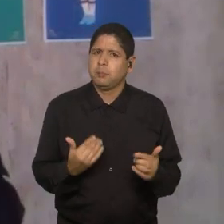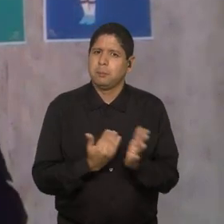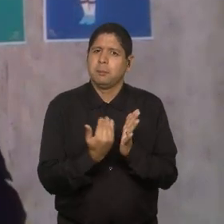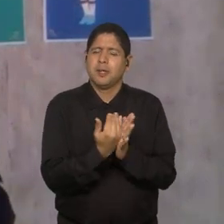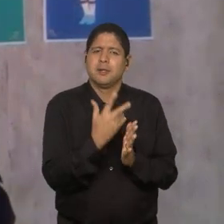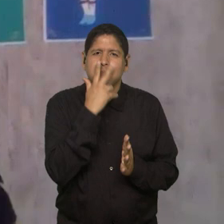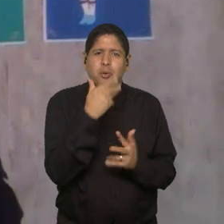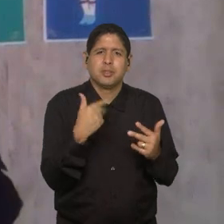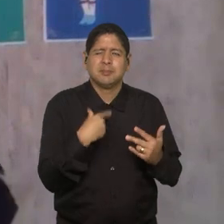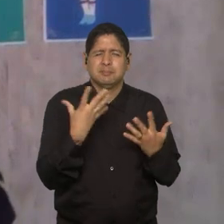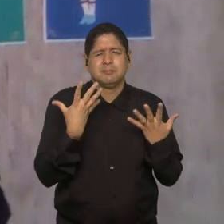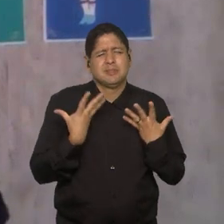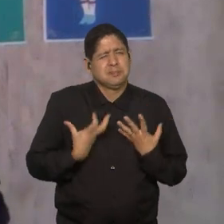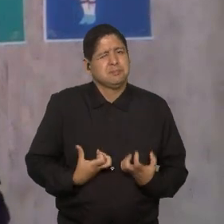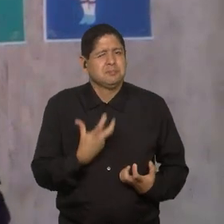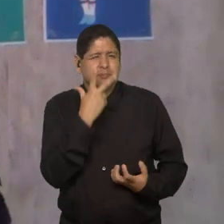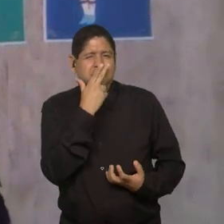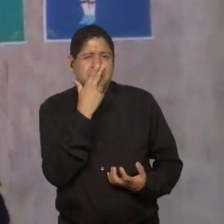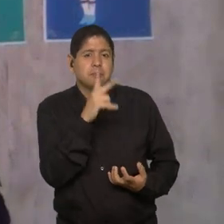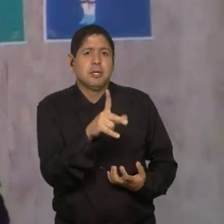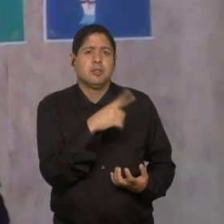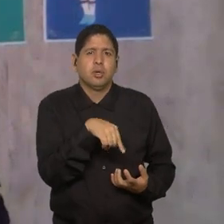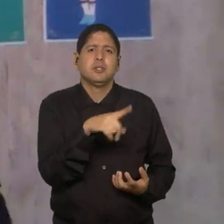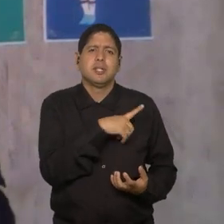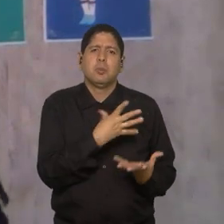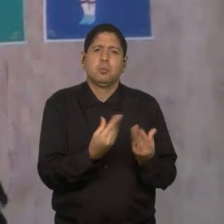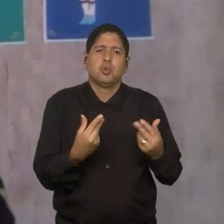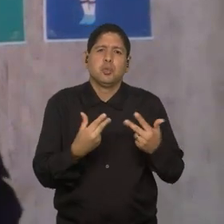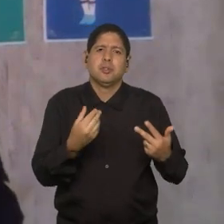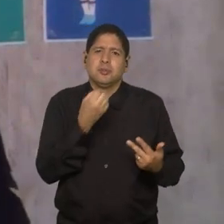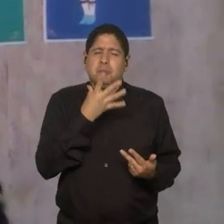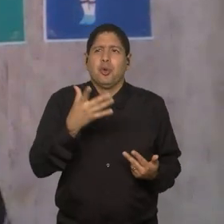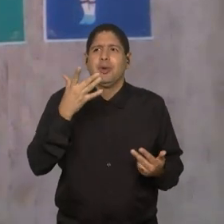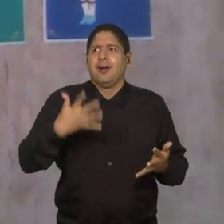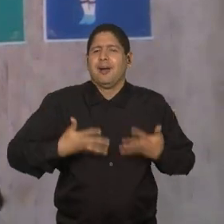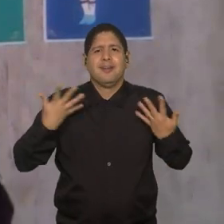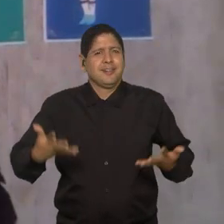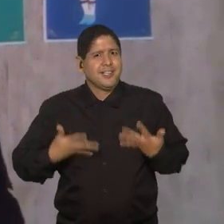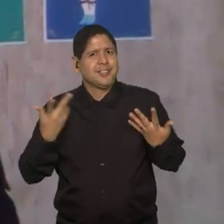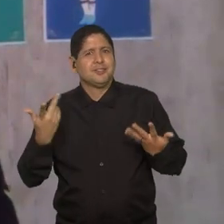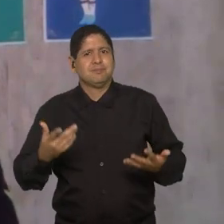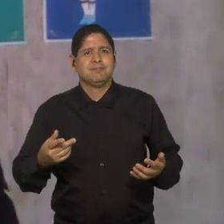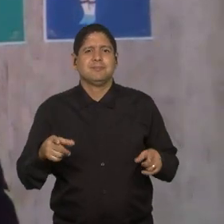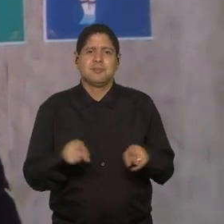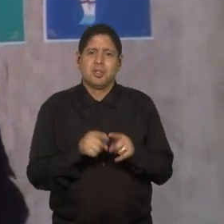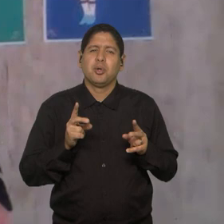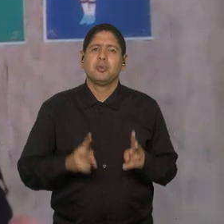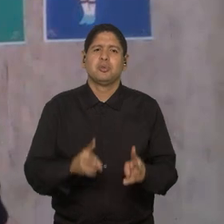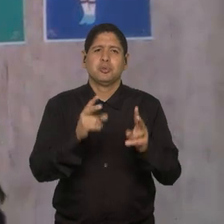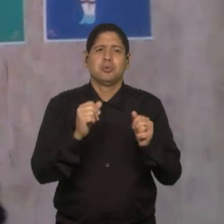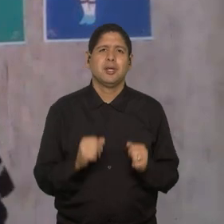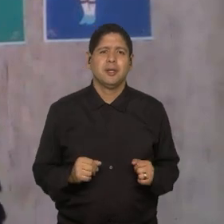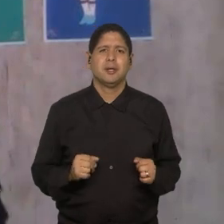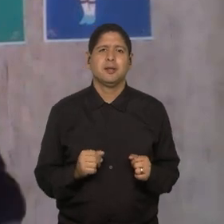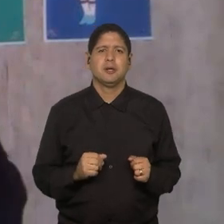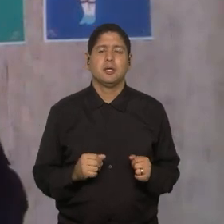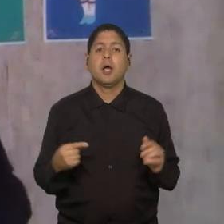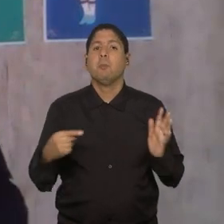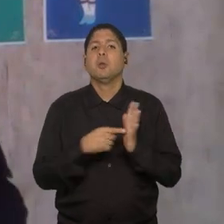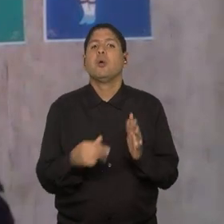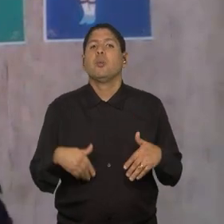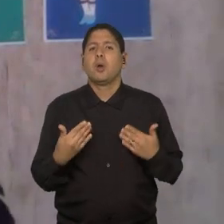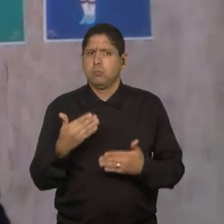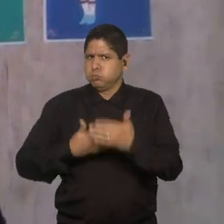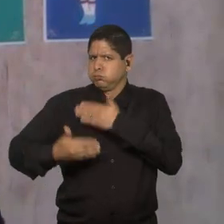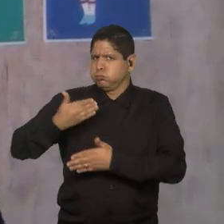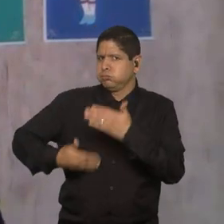Parece bastante cansativo também, mas já temos muitas coisas para comemorar e vamos continuar aí. Porque o objetivo é não